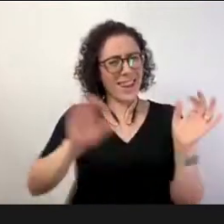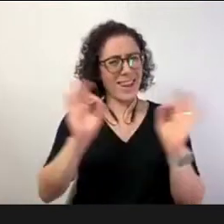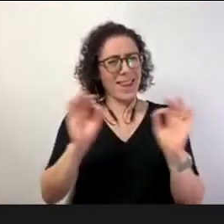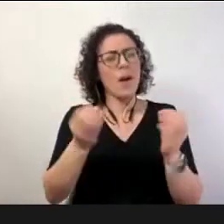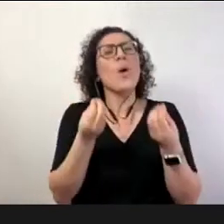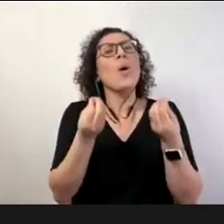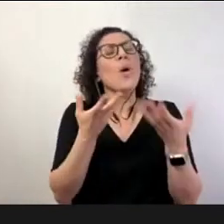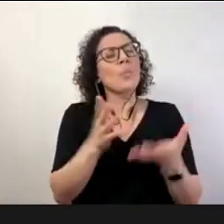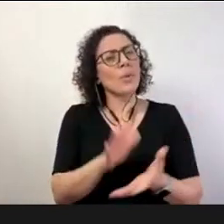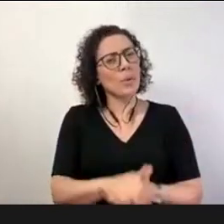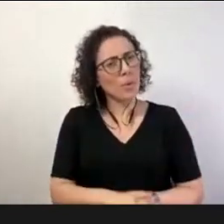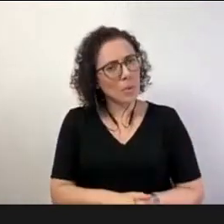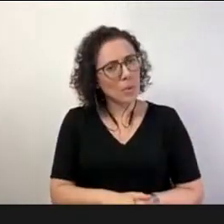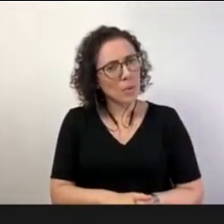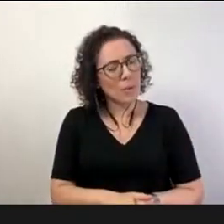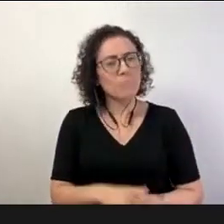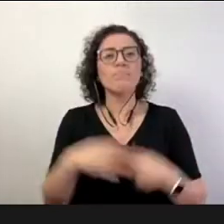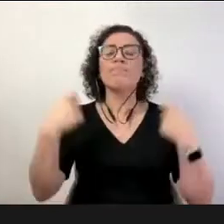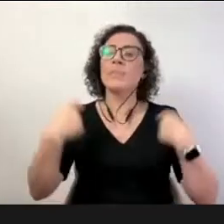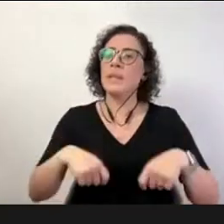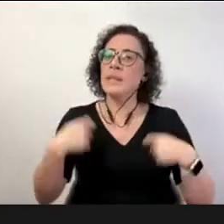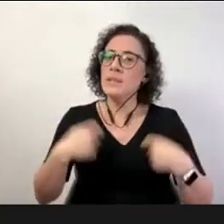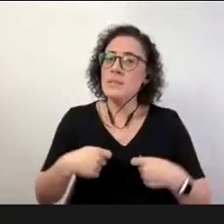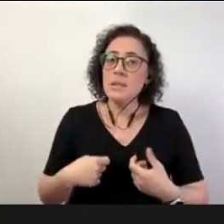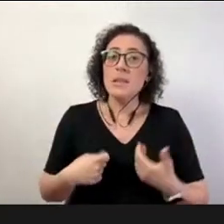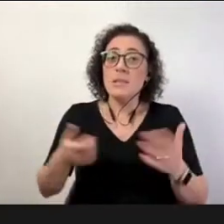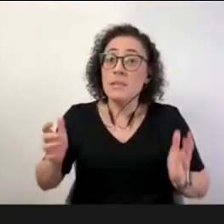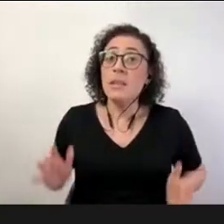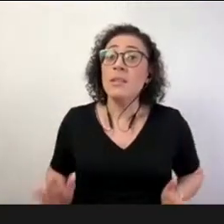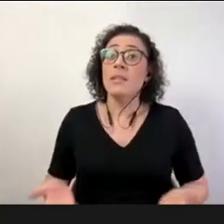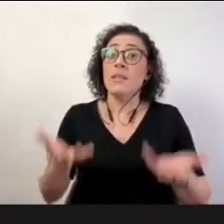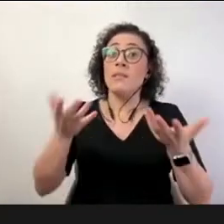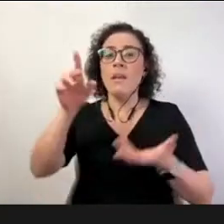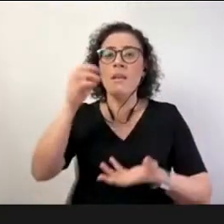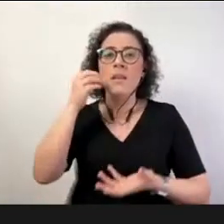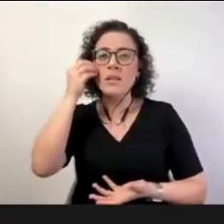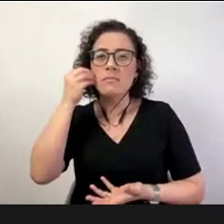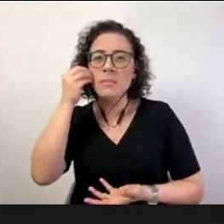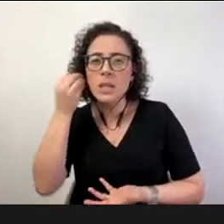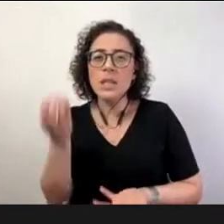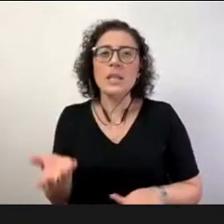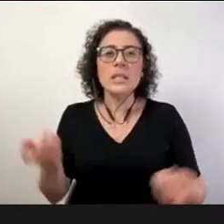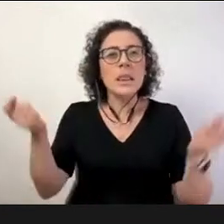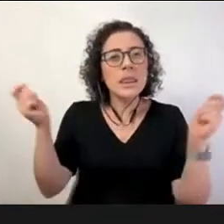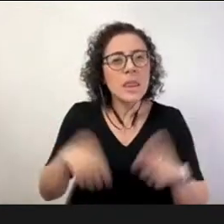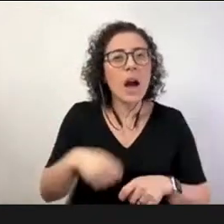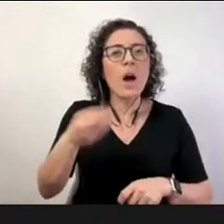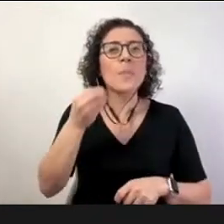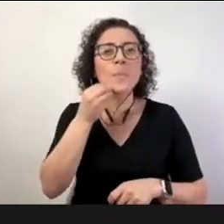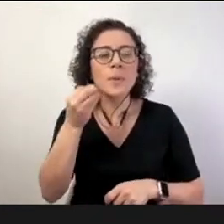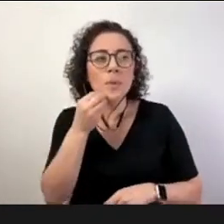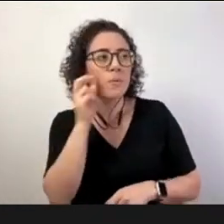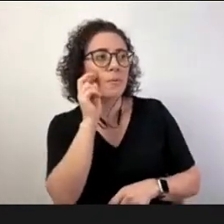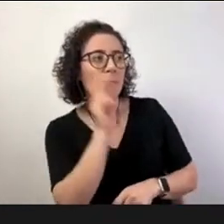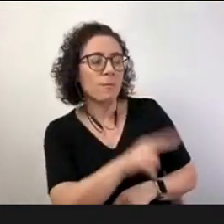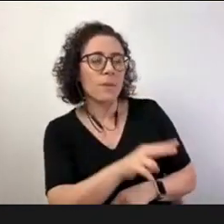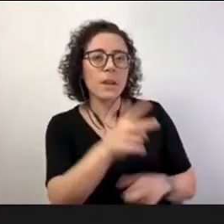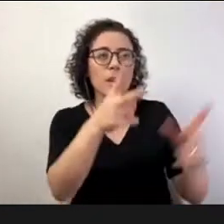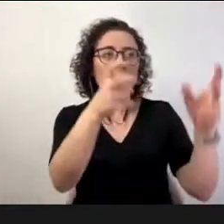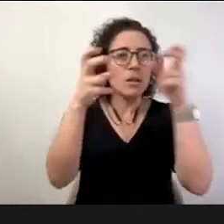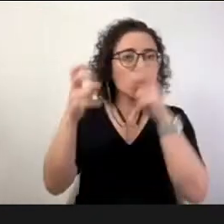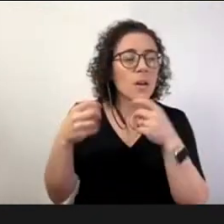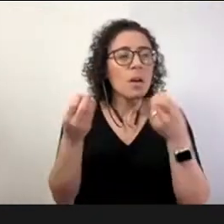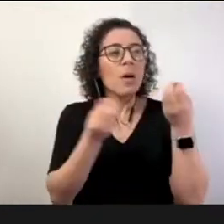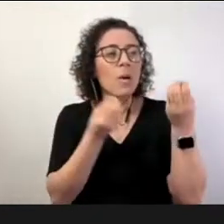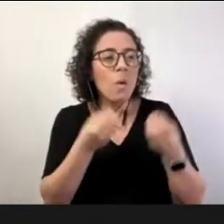indução profissional quer dizer que as pessoas tenham oportunidade de exercer na